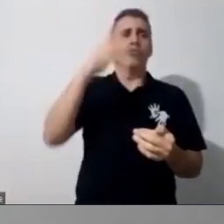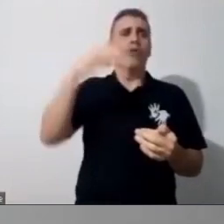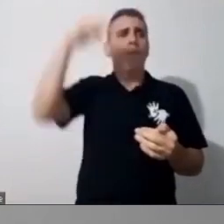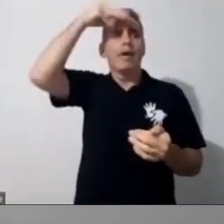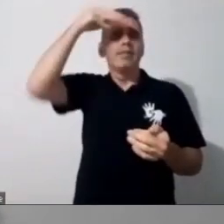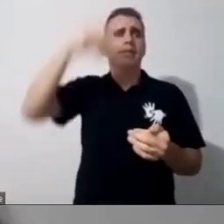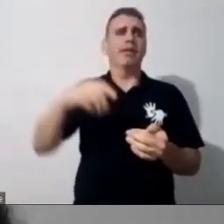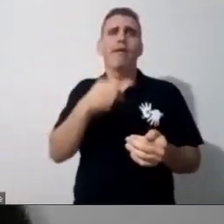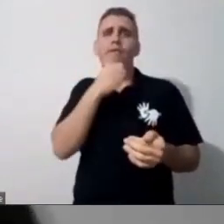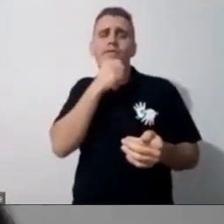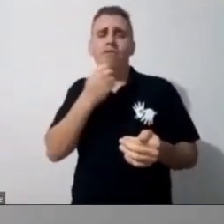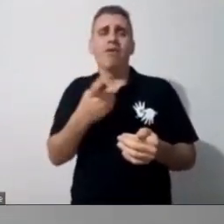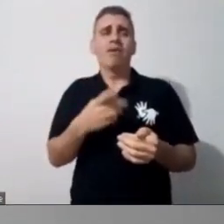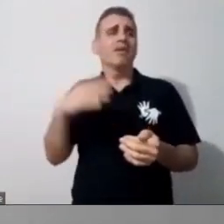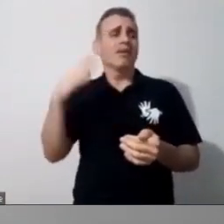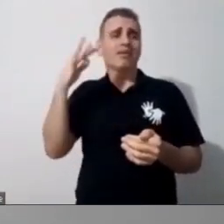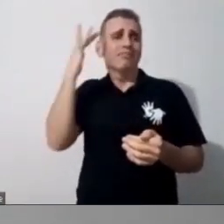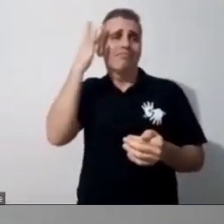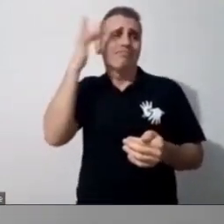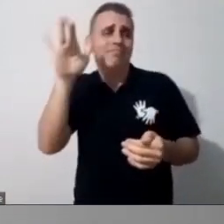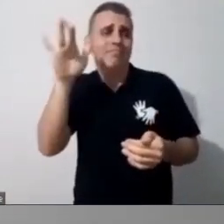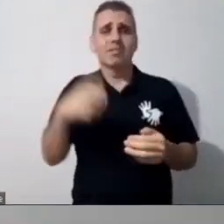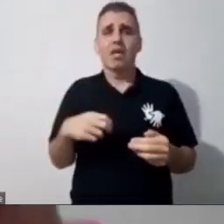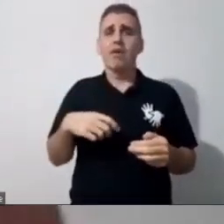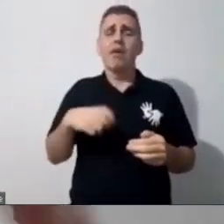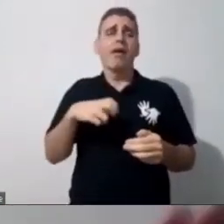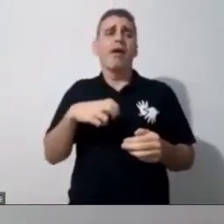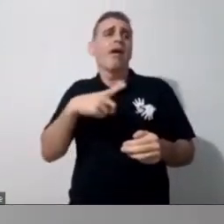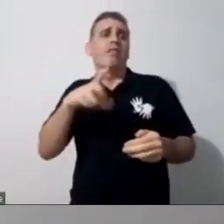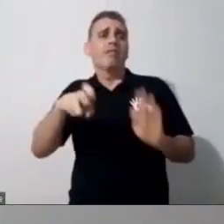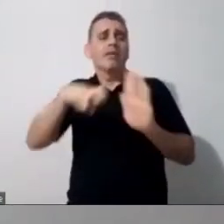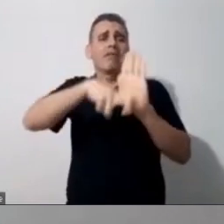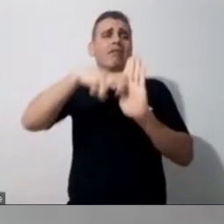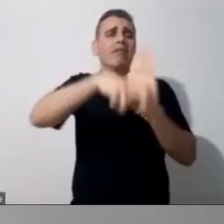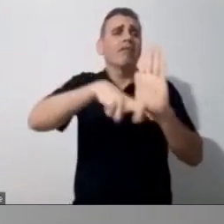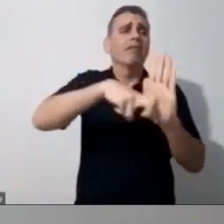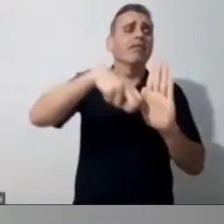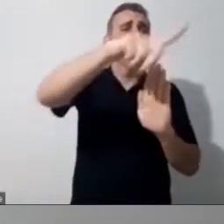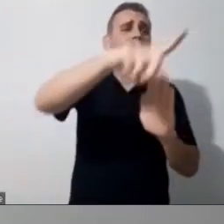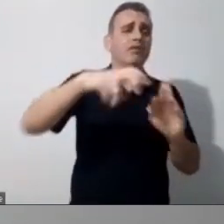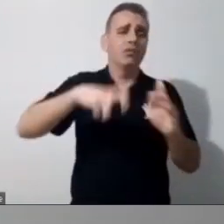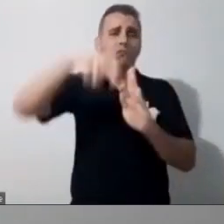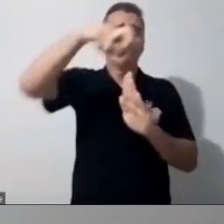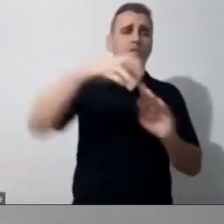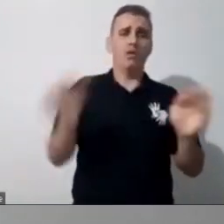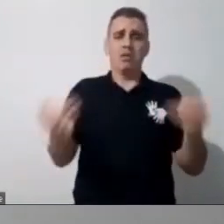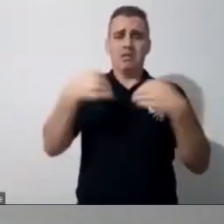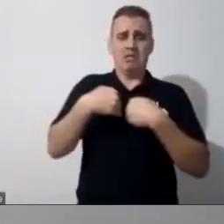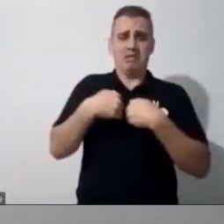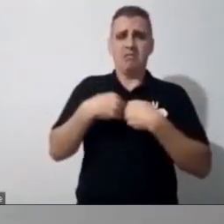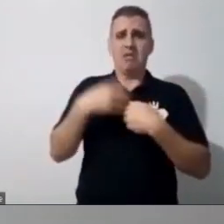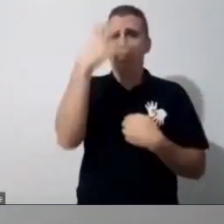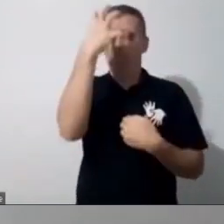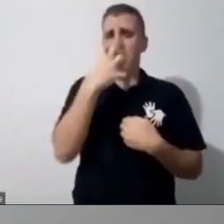como colocar aquele cadeirante ali, ah, mas aquele autista, ele é severo, tá difícil, né,